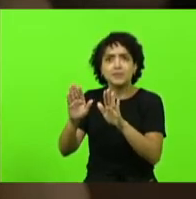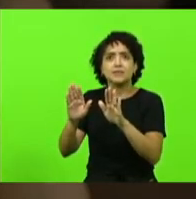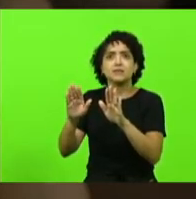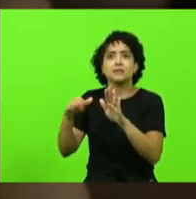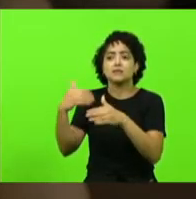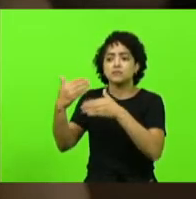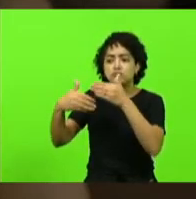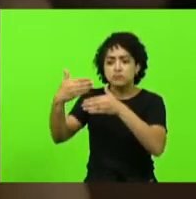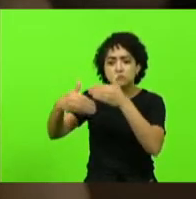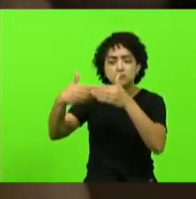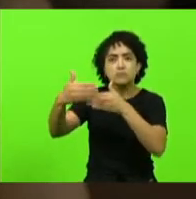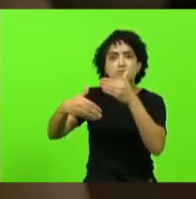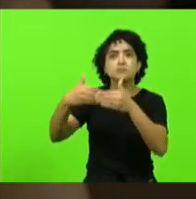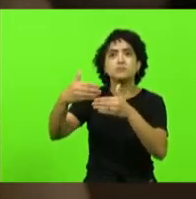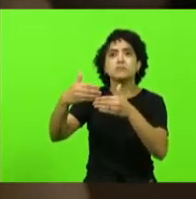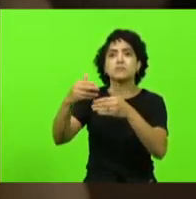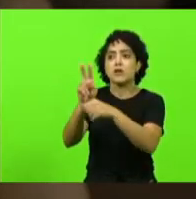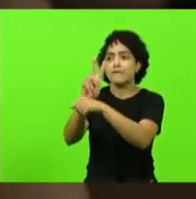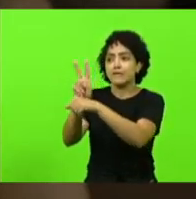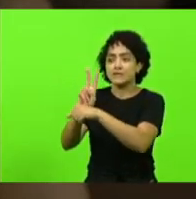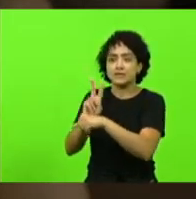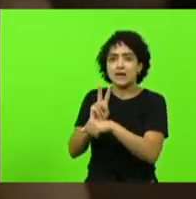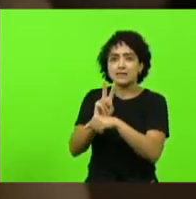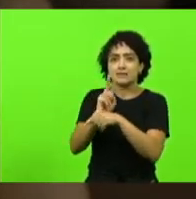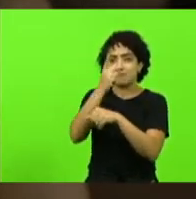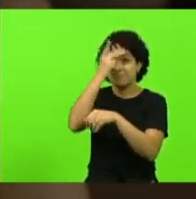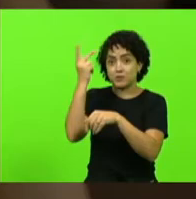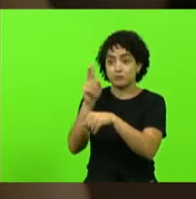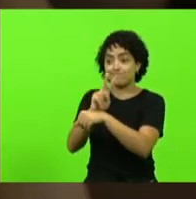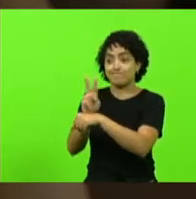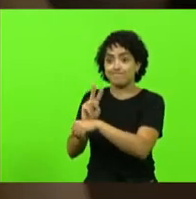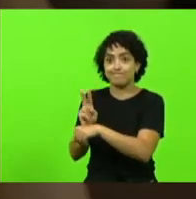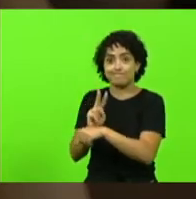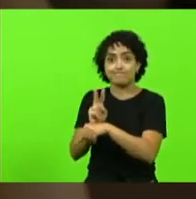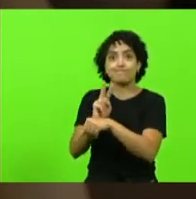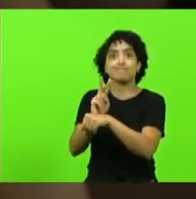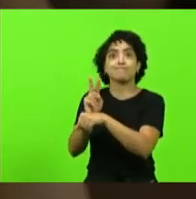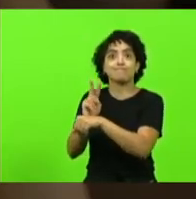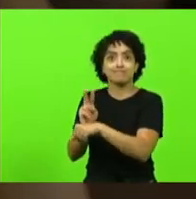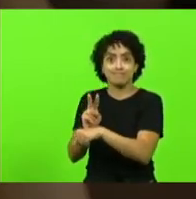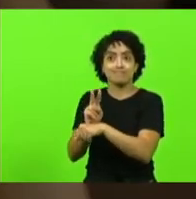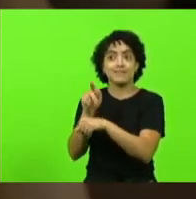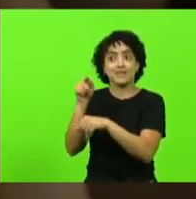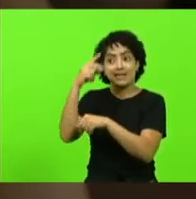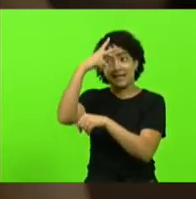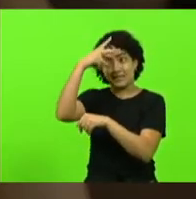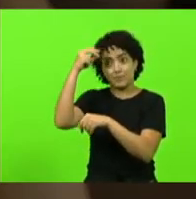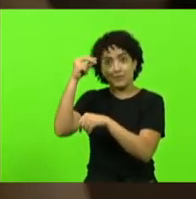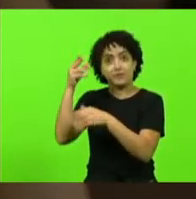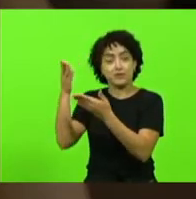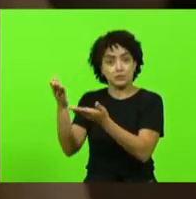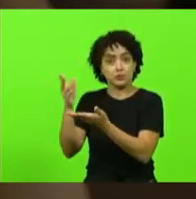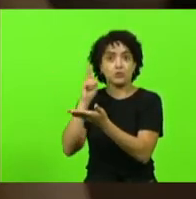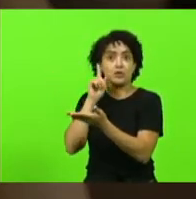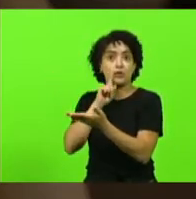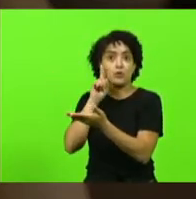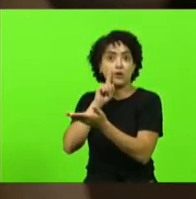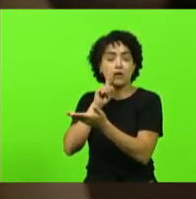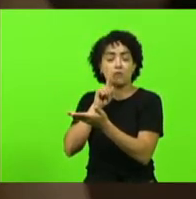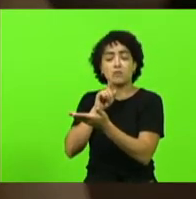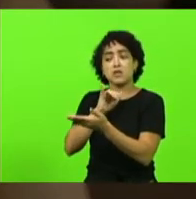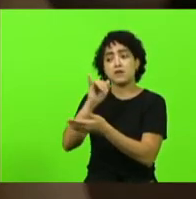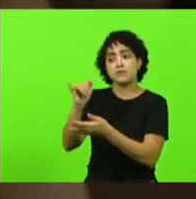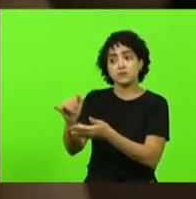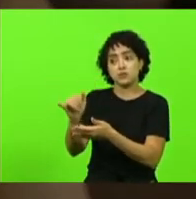aparecem os fiscais da municipalidade da prefeitura local e falam para ele